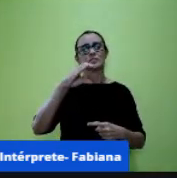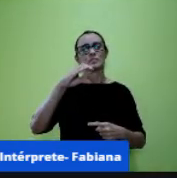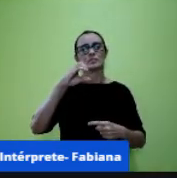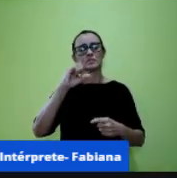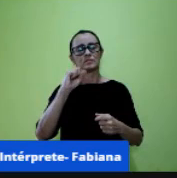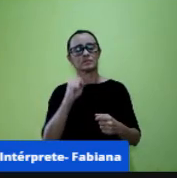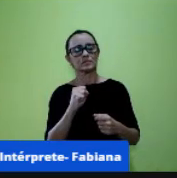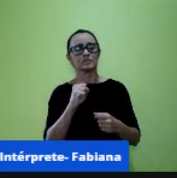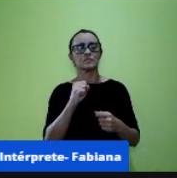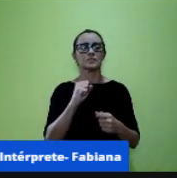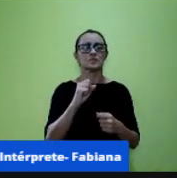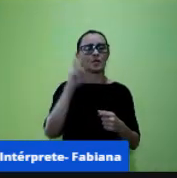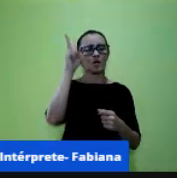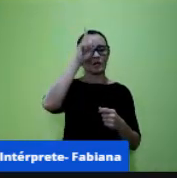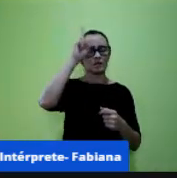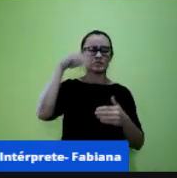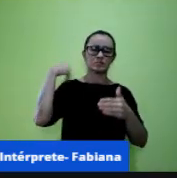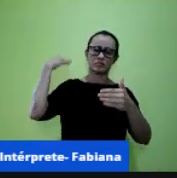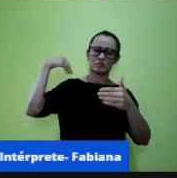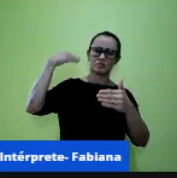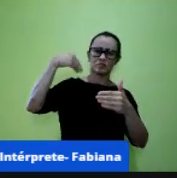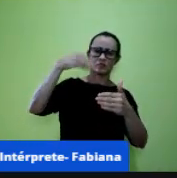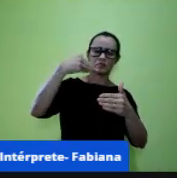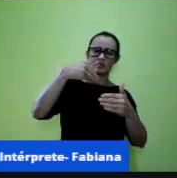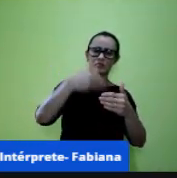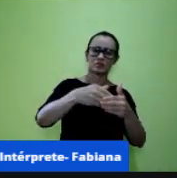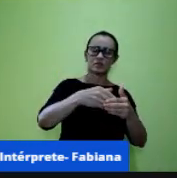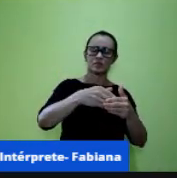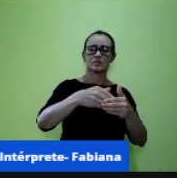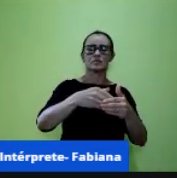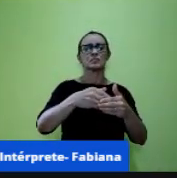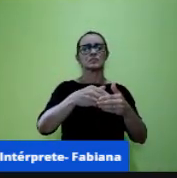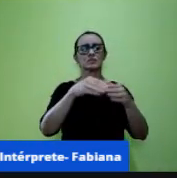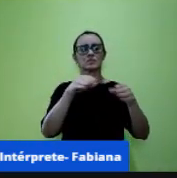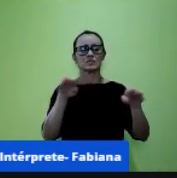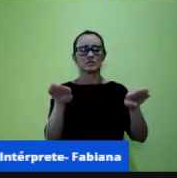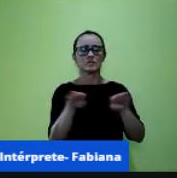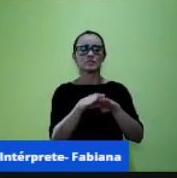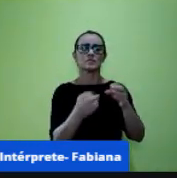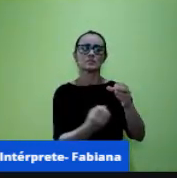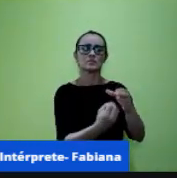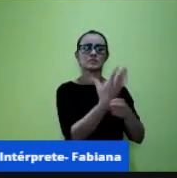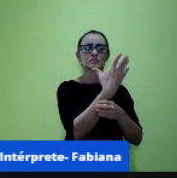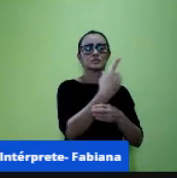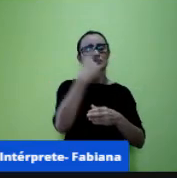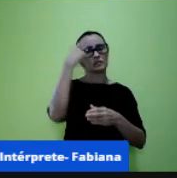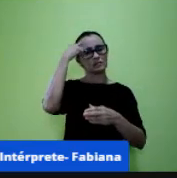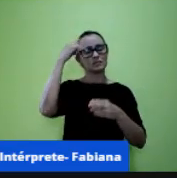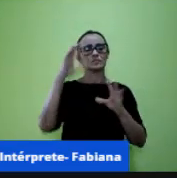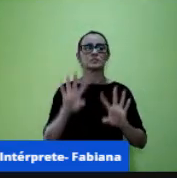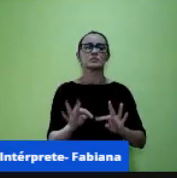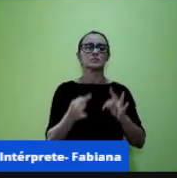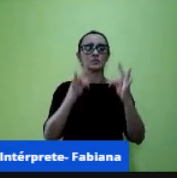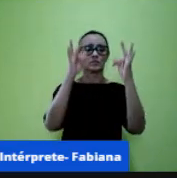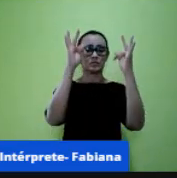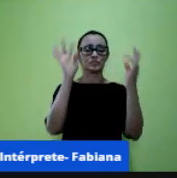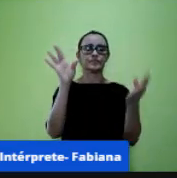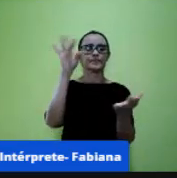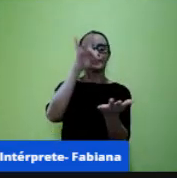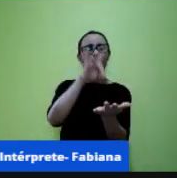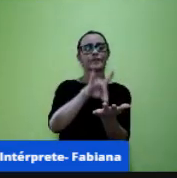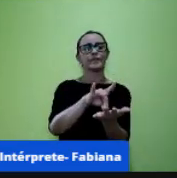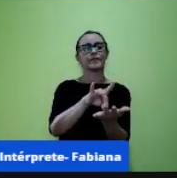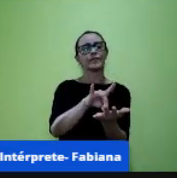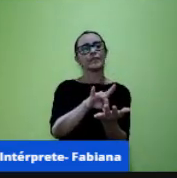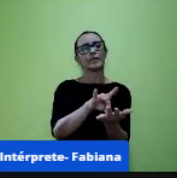histórico de como que surgiu é quando a gente pensa um pouco em tecnologia né propriamente dita a